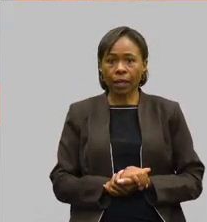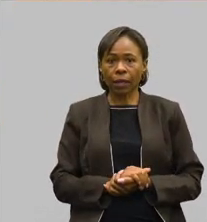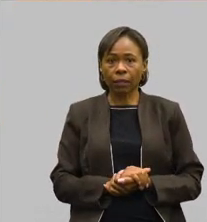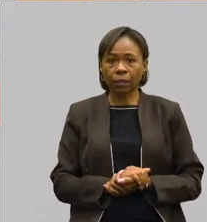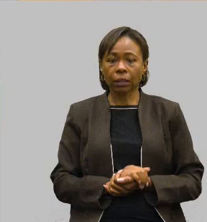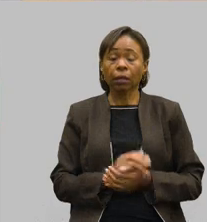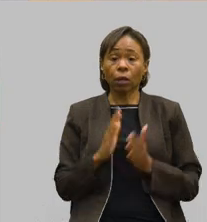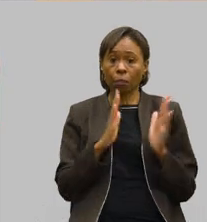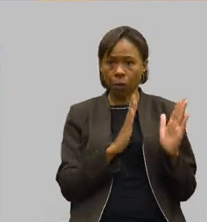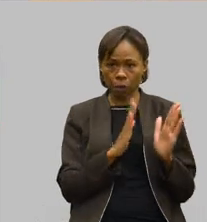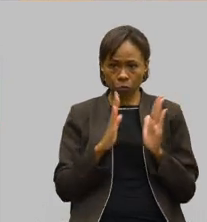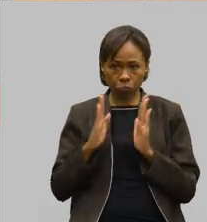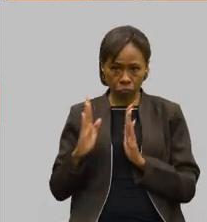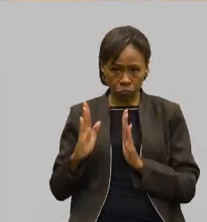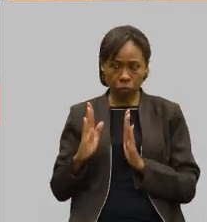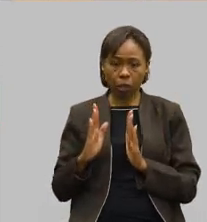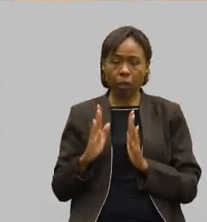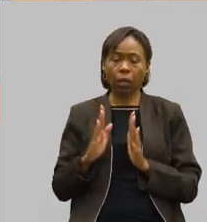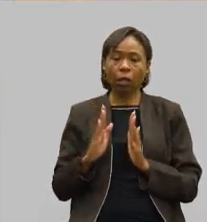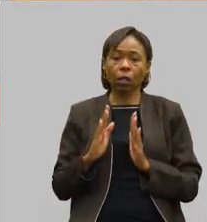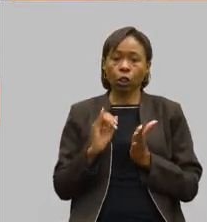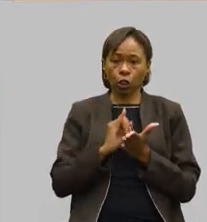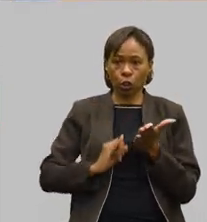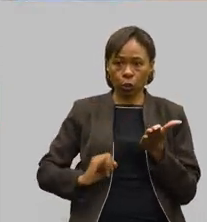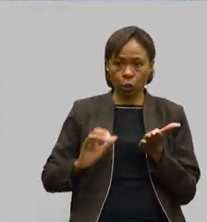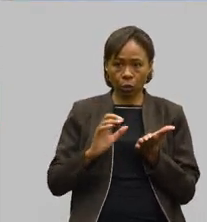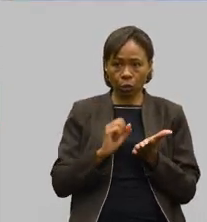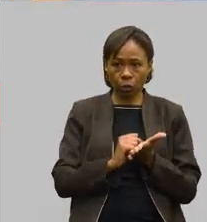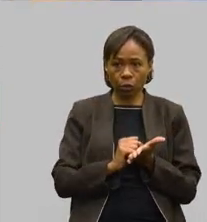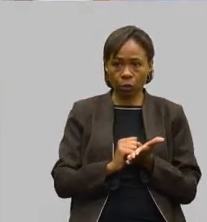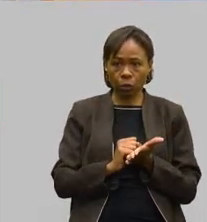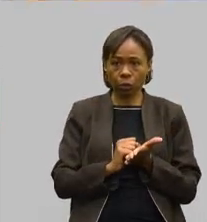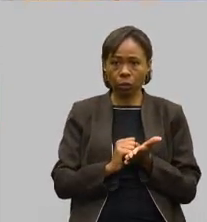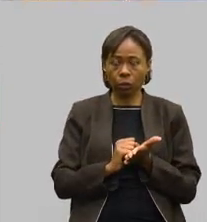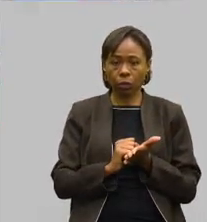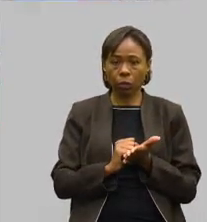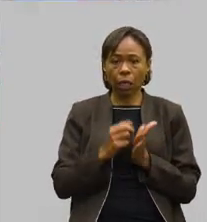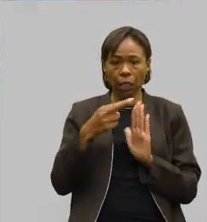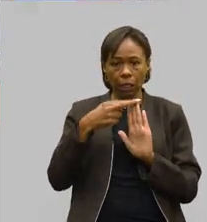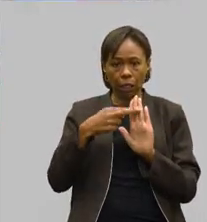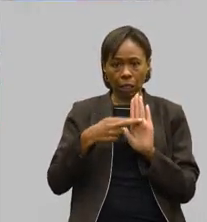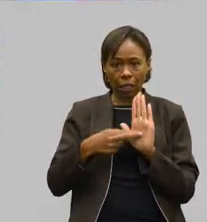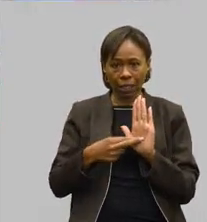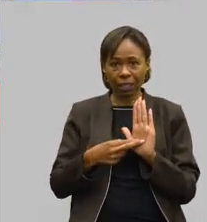pela ordem aqui, inscritos e pelas regras...